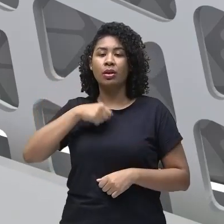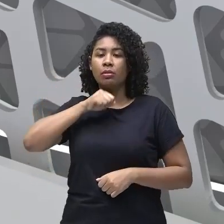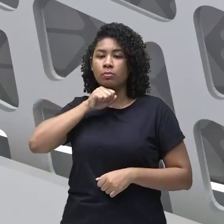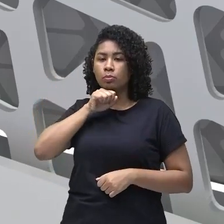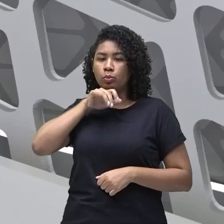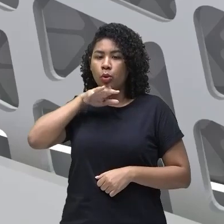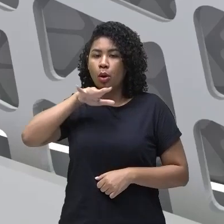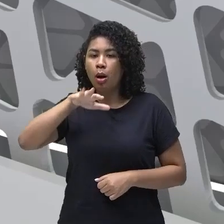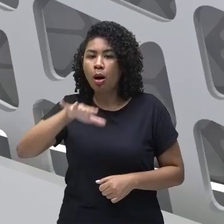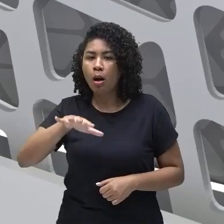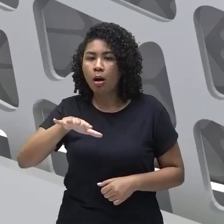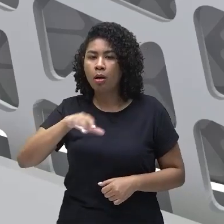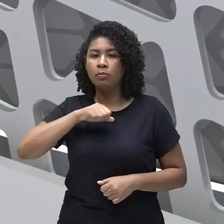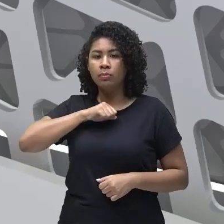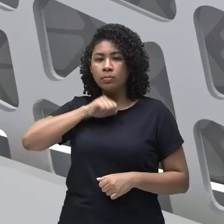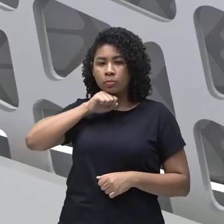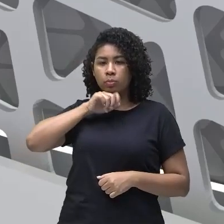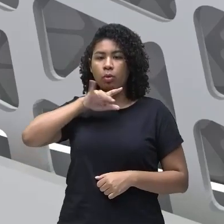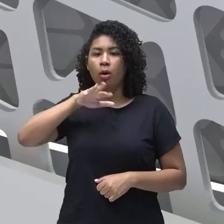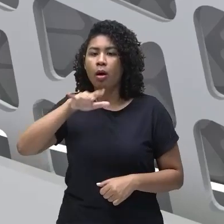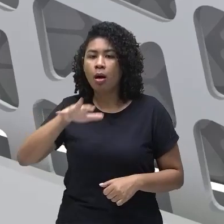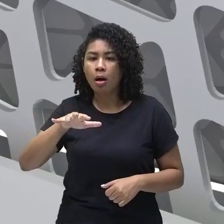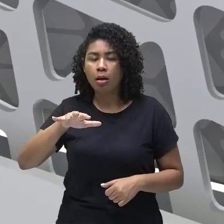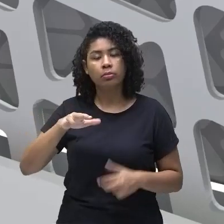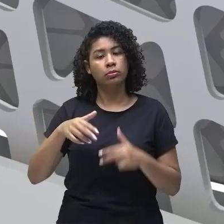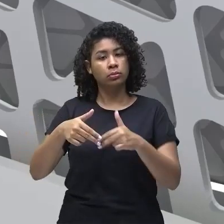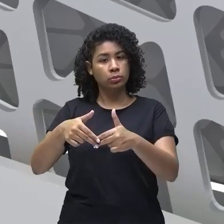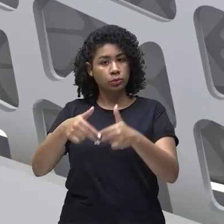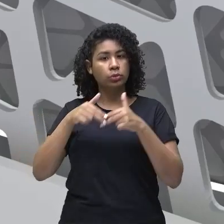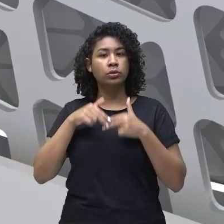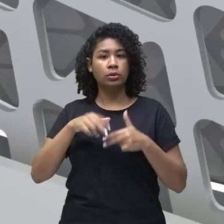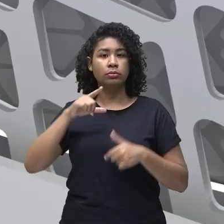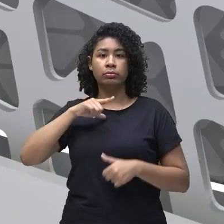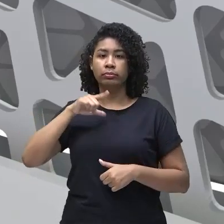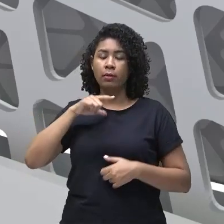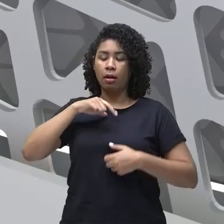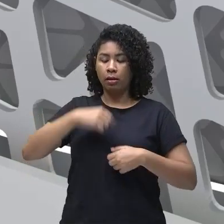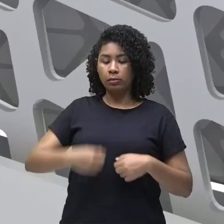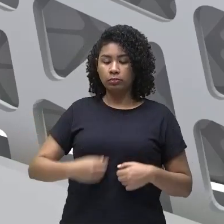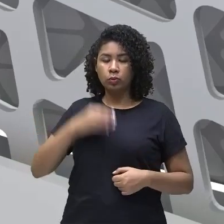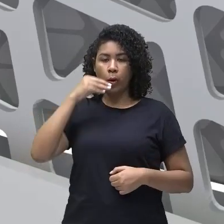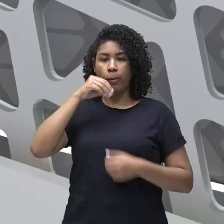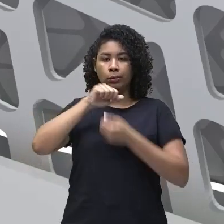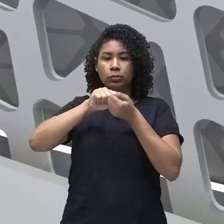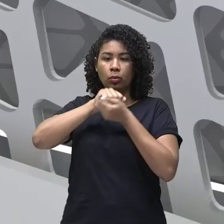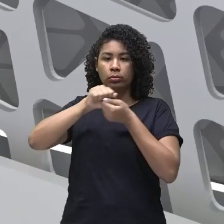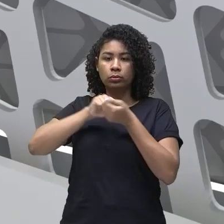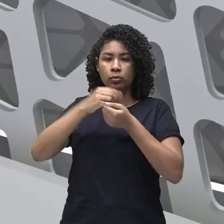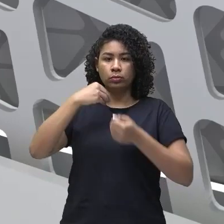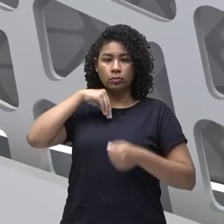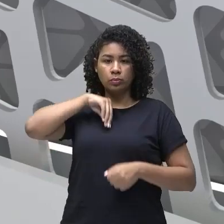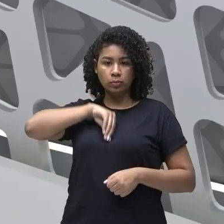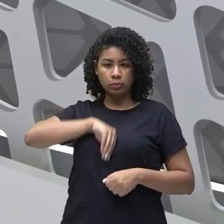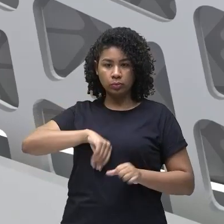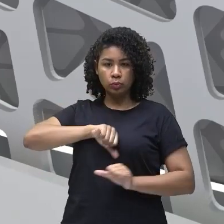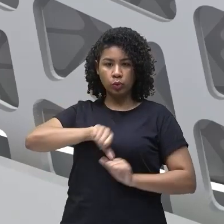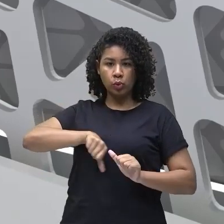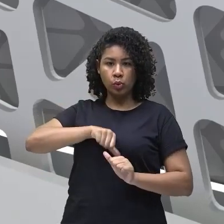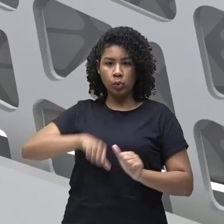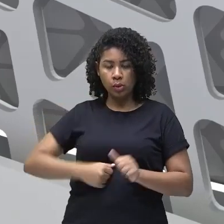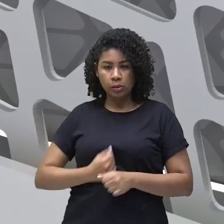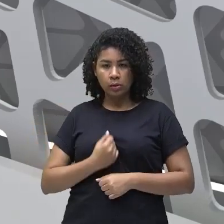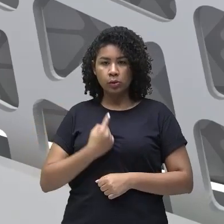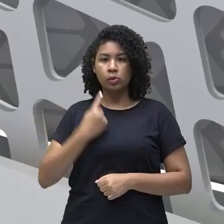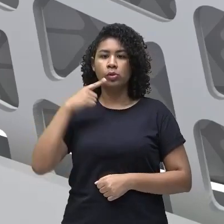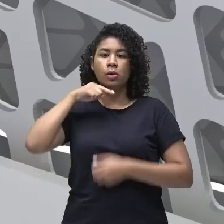Esse arroto que as vacas realizam durante o processo de digestão liberam metano para a atmosfera